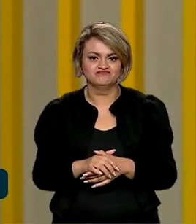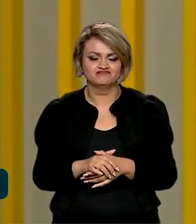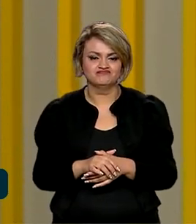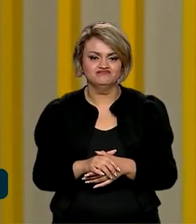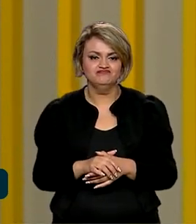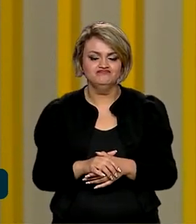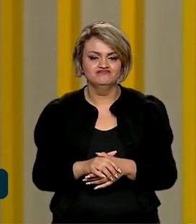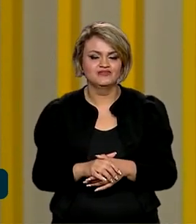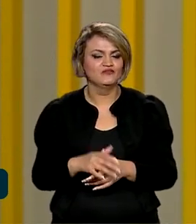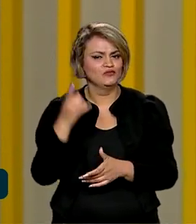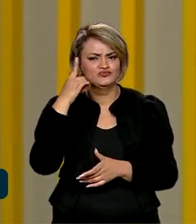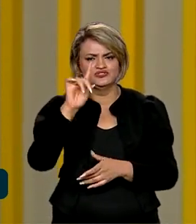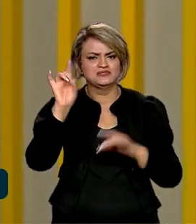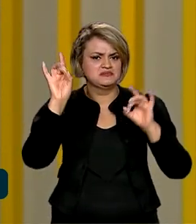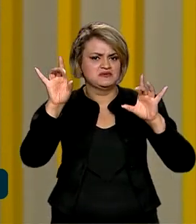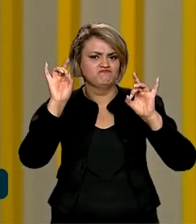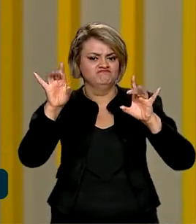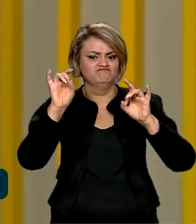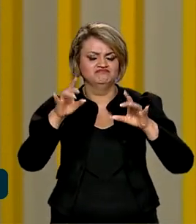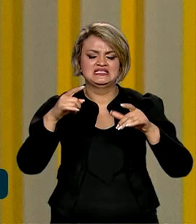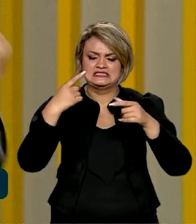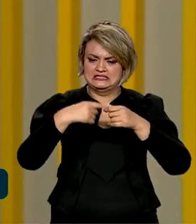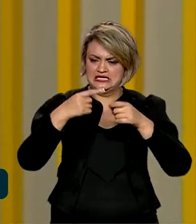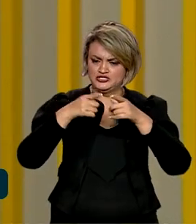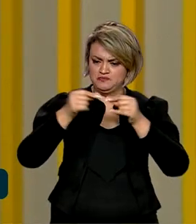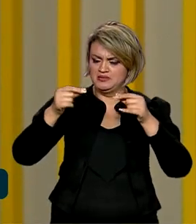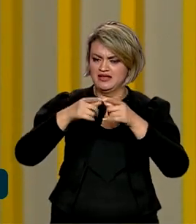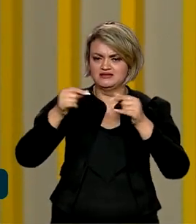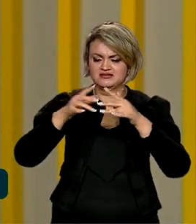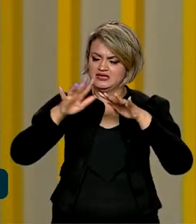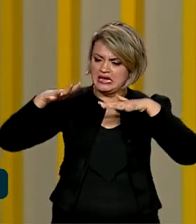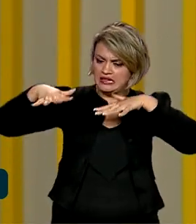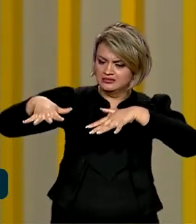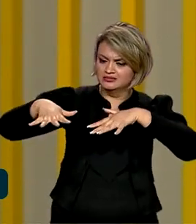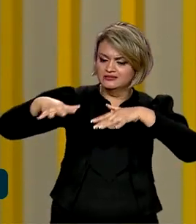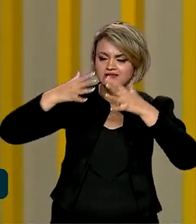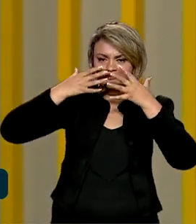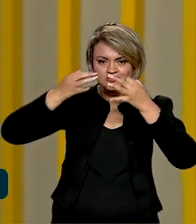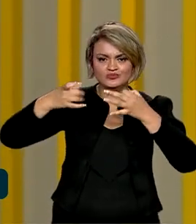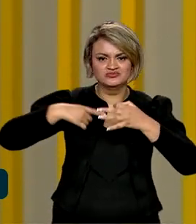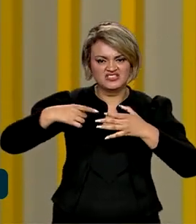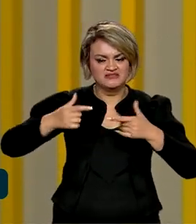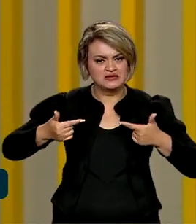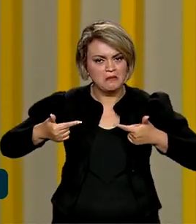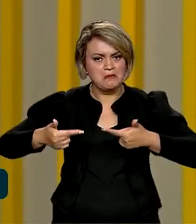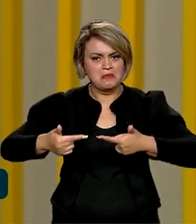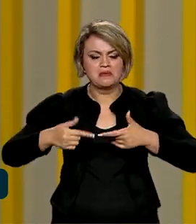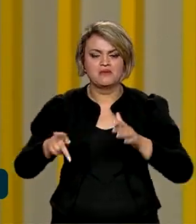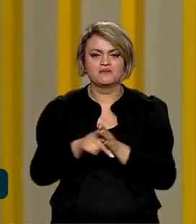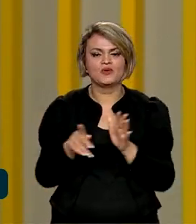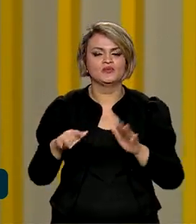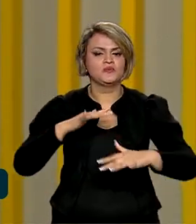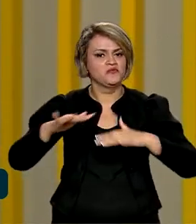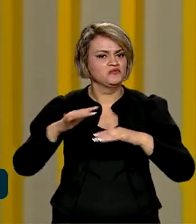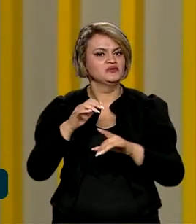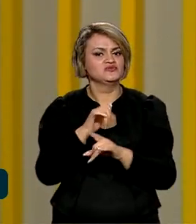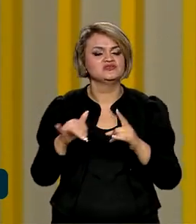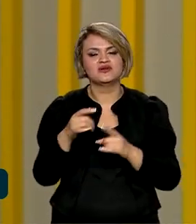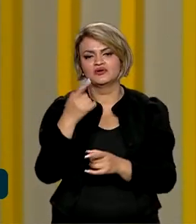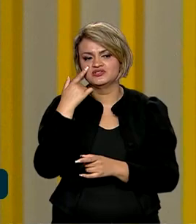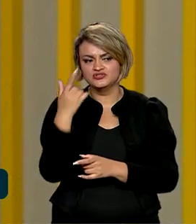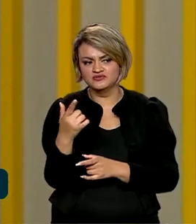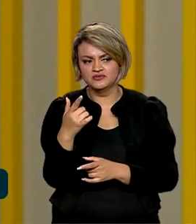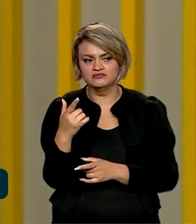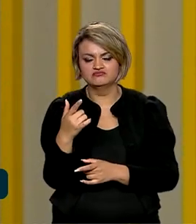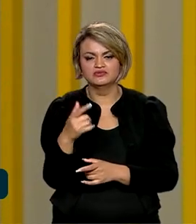um dia fantástico, não Brasília voltar a ter essa pujança do movimento social nas ruas, como vivemos